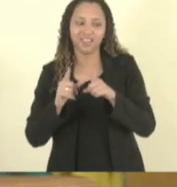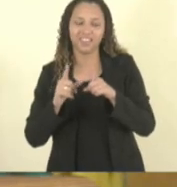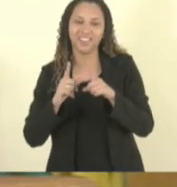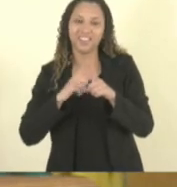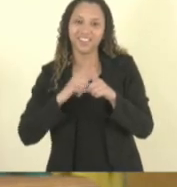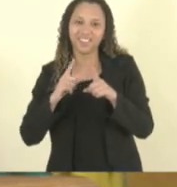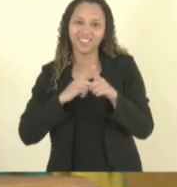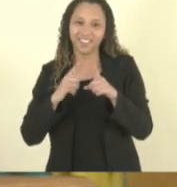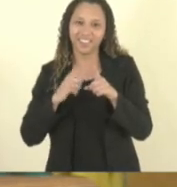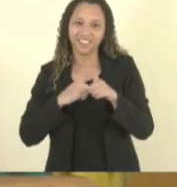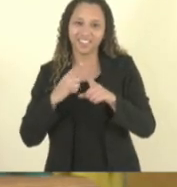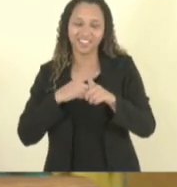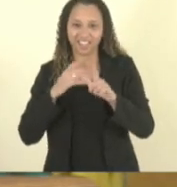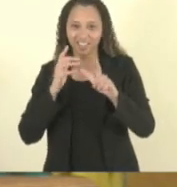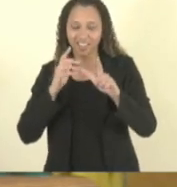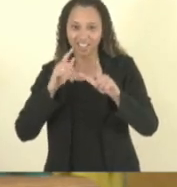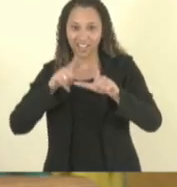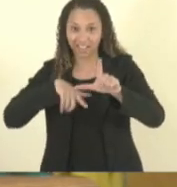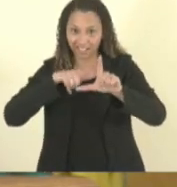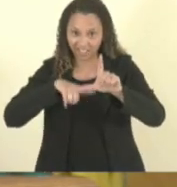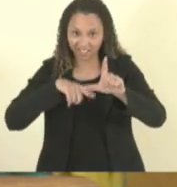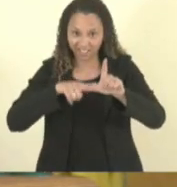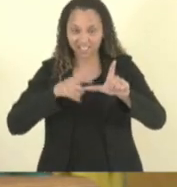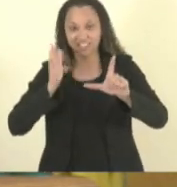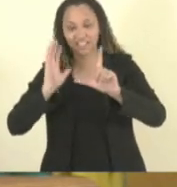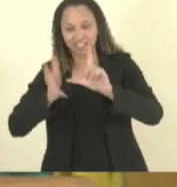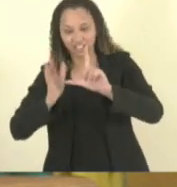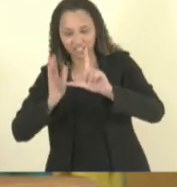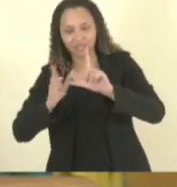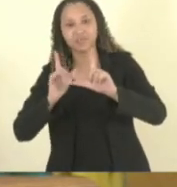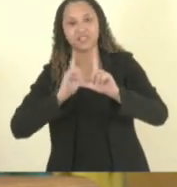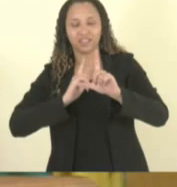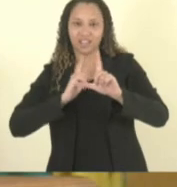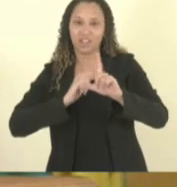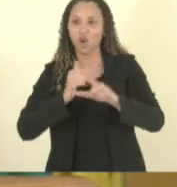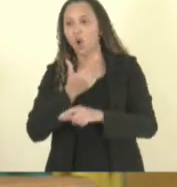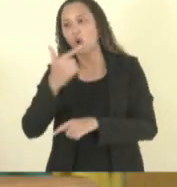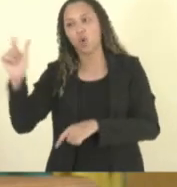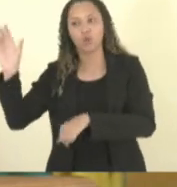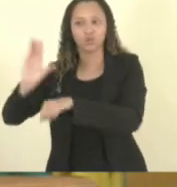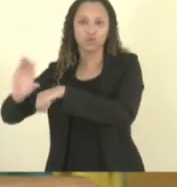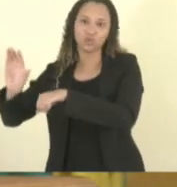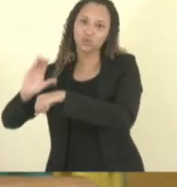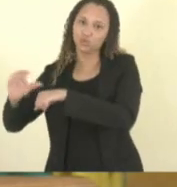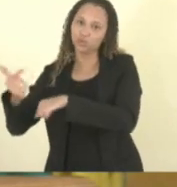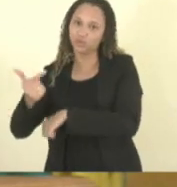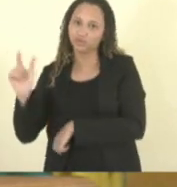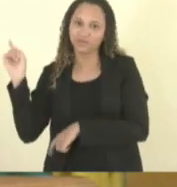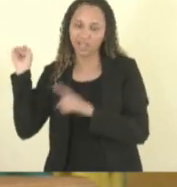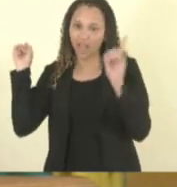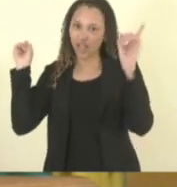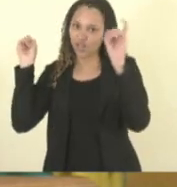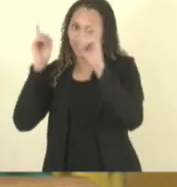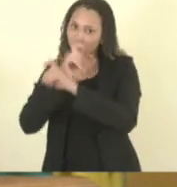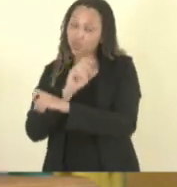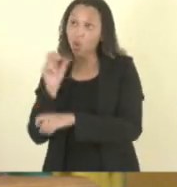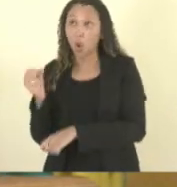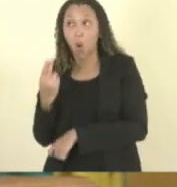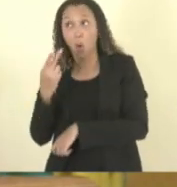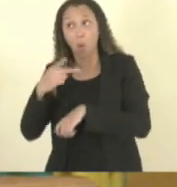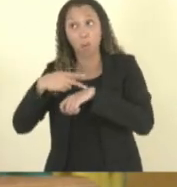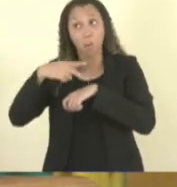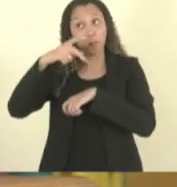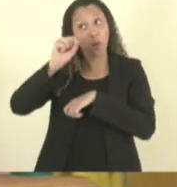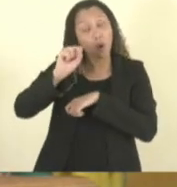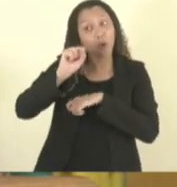específicas os demais cursos muito difícil ou em nível de pós-graduação ou